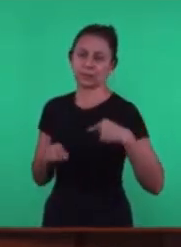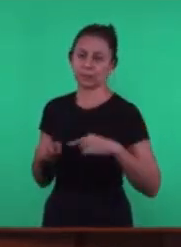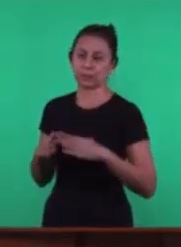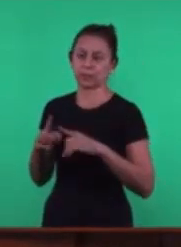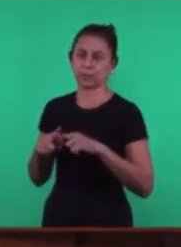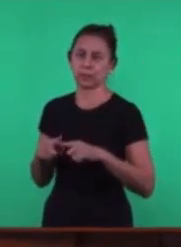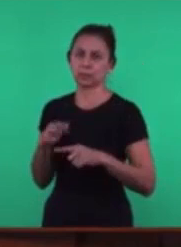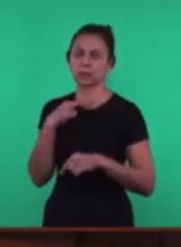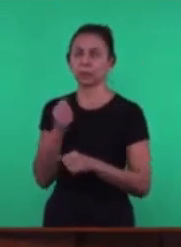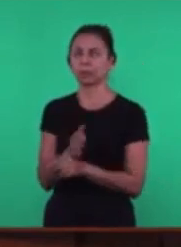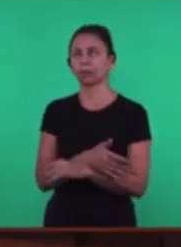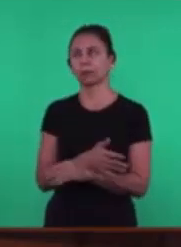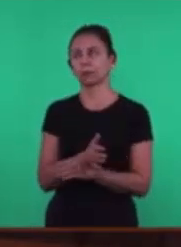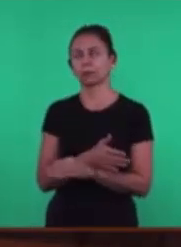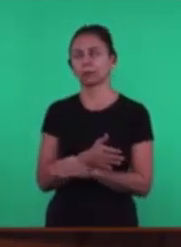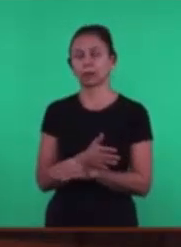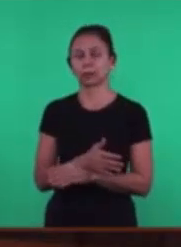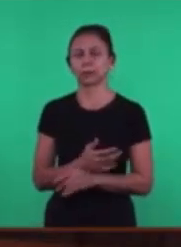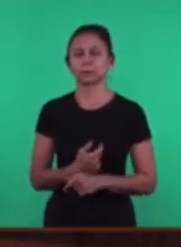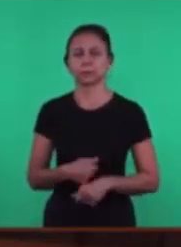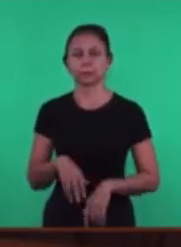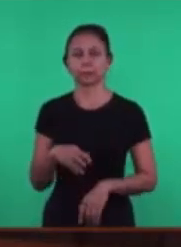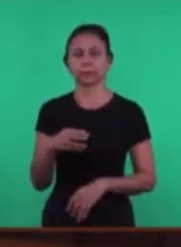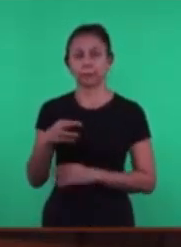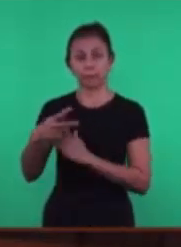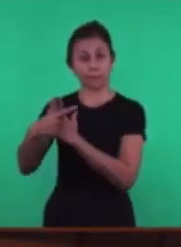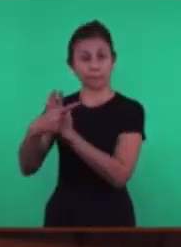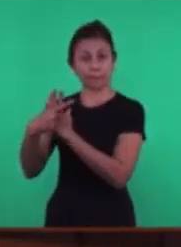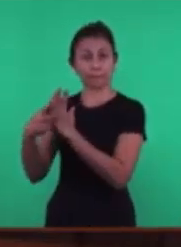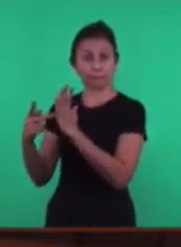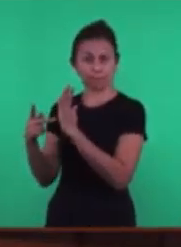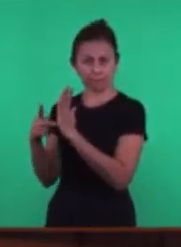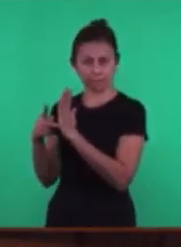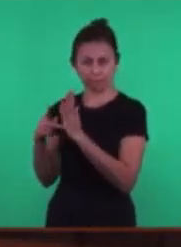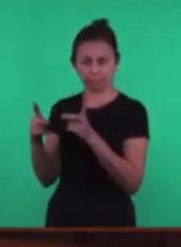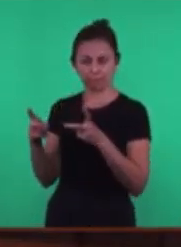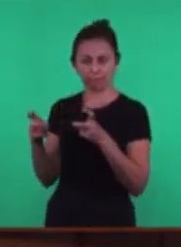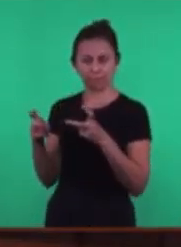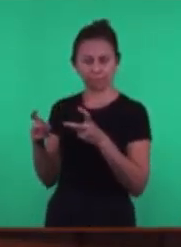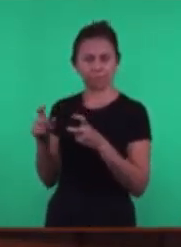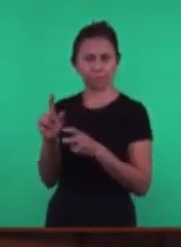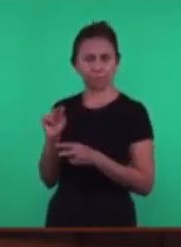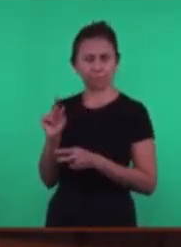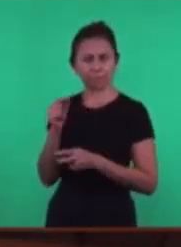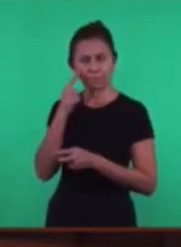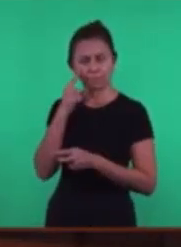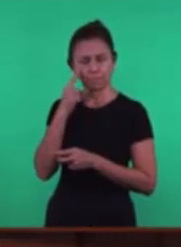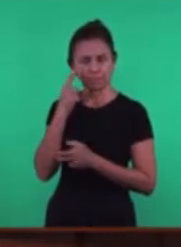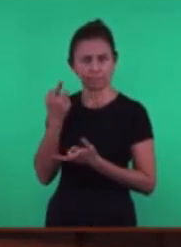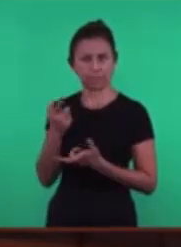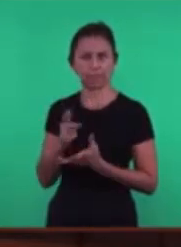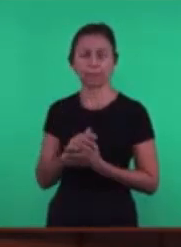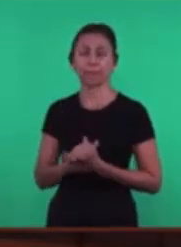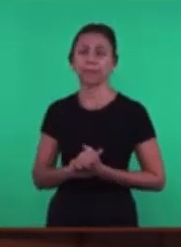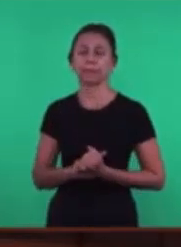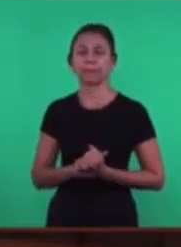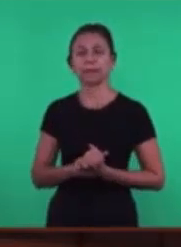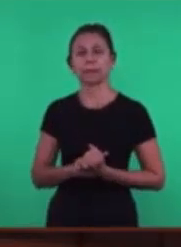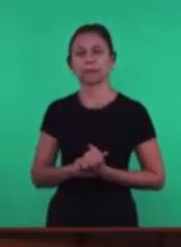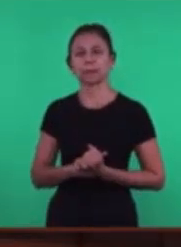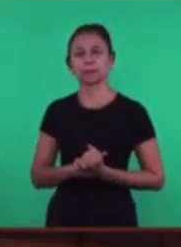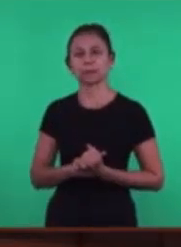Quando se Pega A parábola Do semeador Nós vamos Ver As quatro